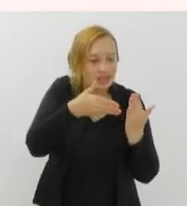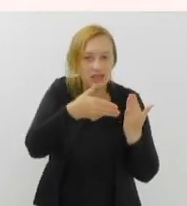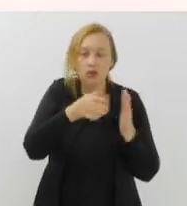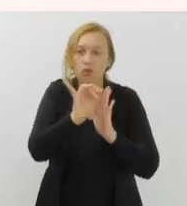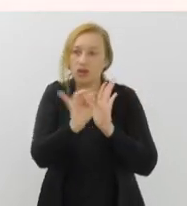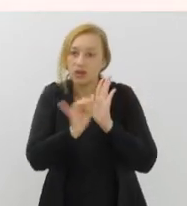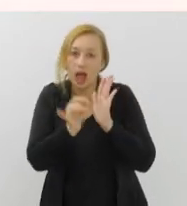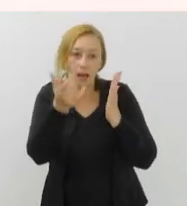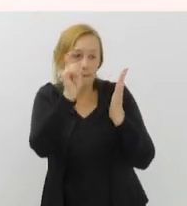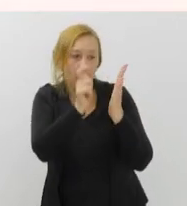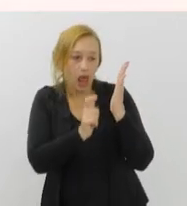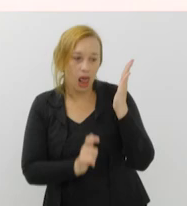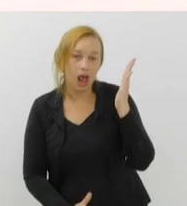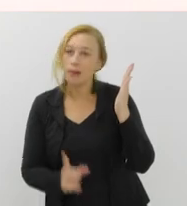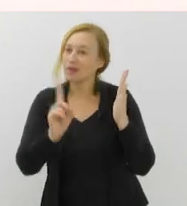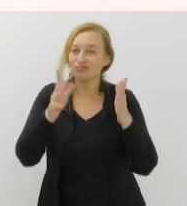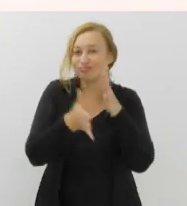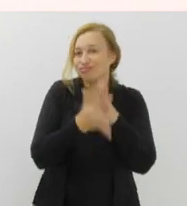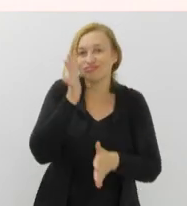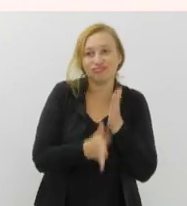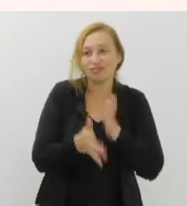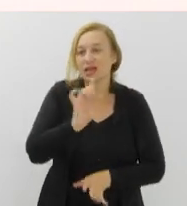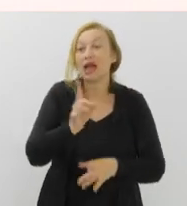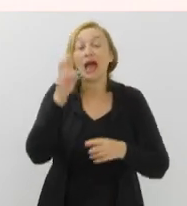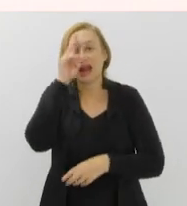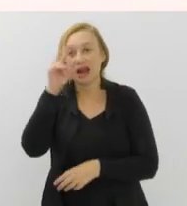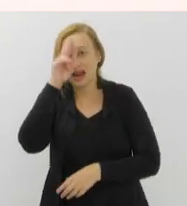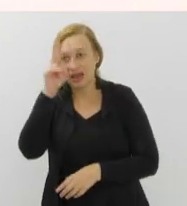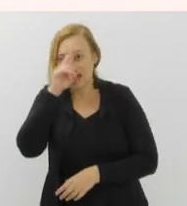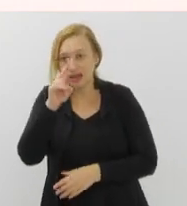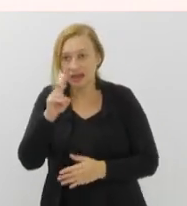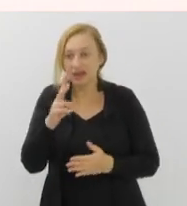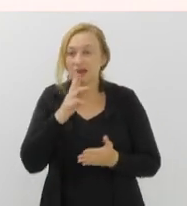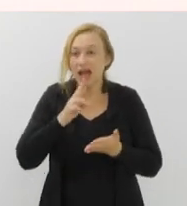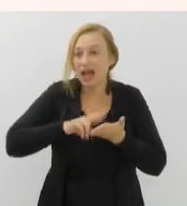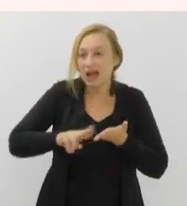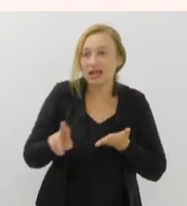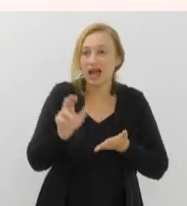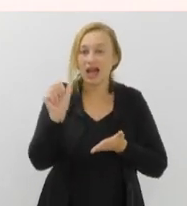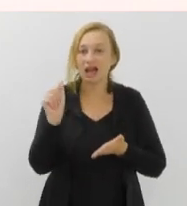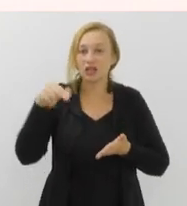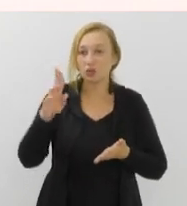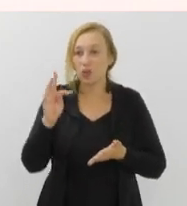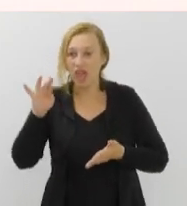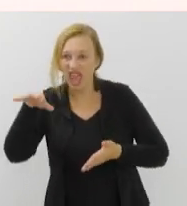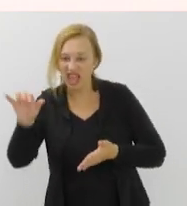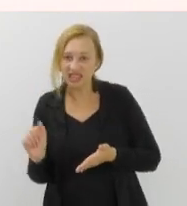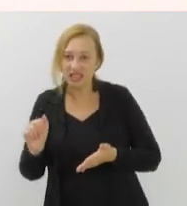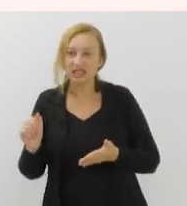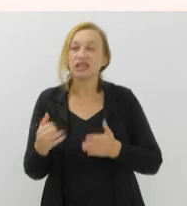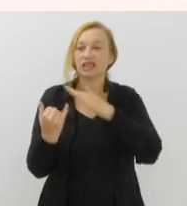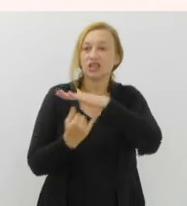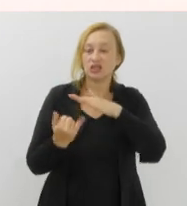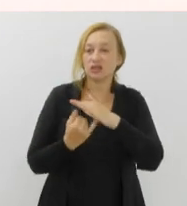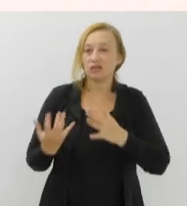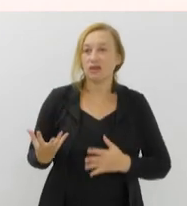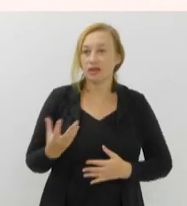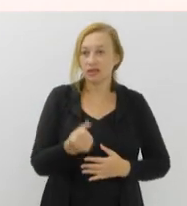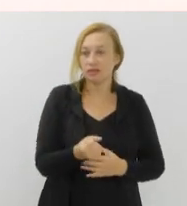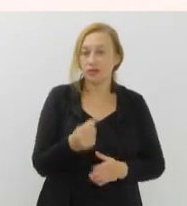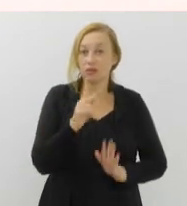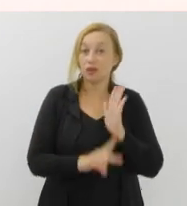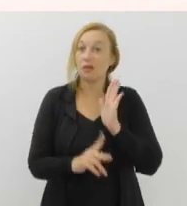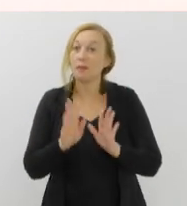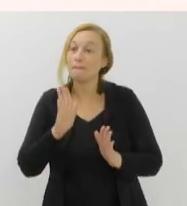extenso, mas ele não é complicado. E lembre-se, peguem a carta de anuência da instituição que vai receber o projeto. E tem mais um